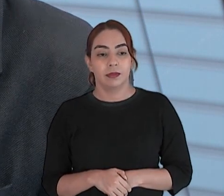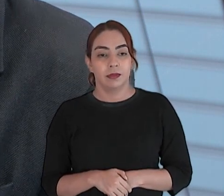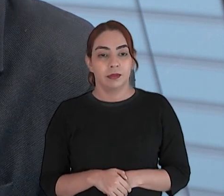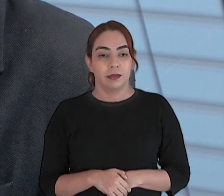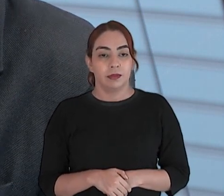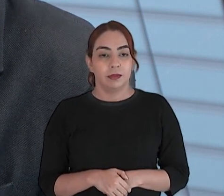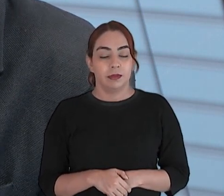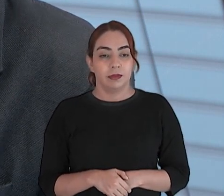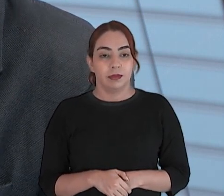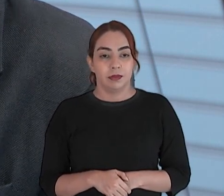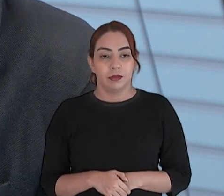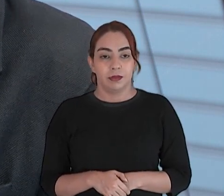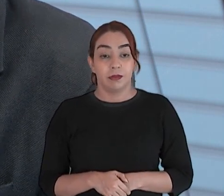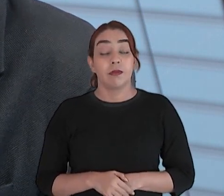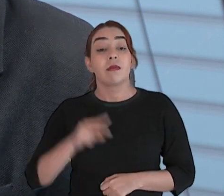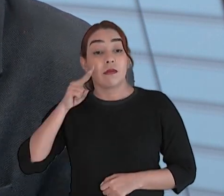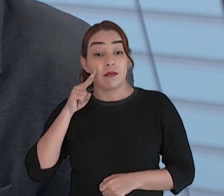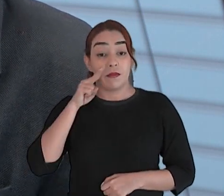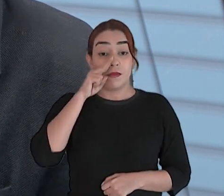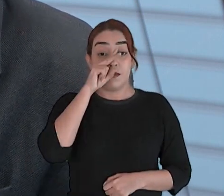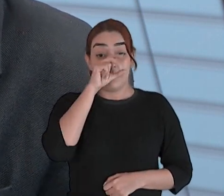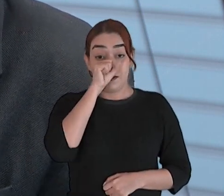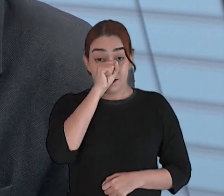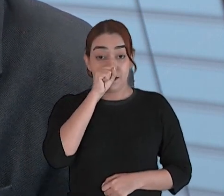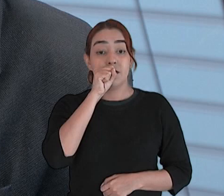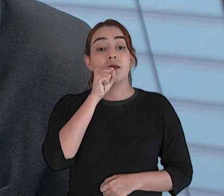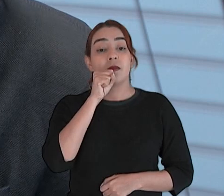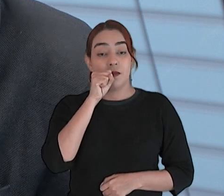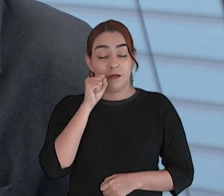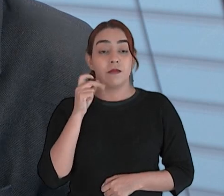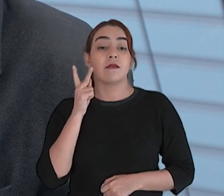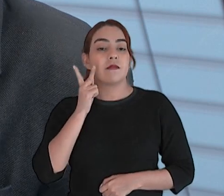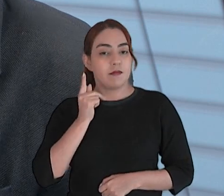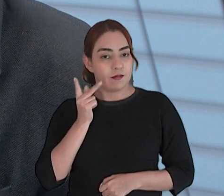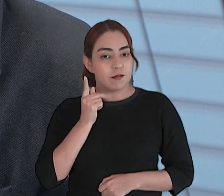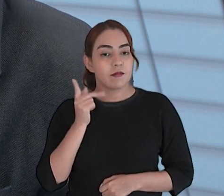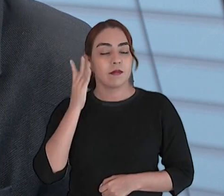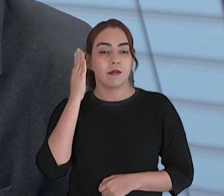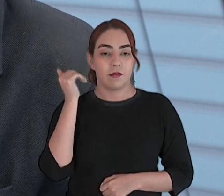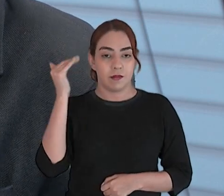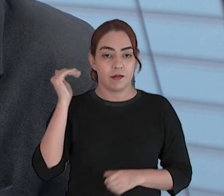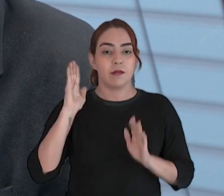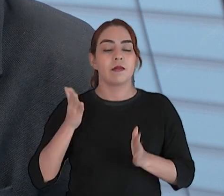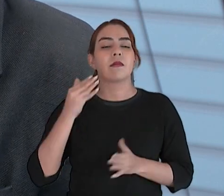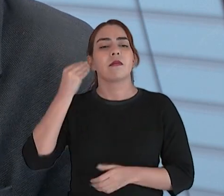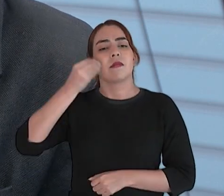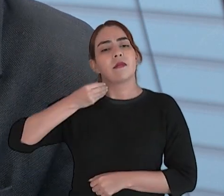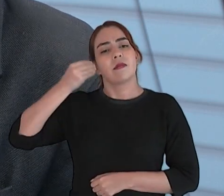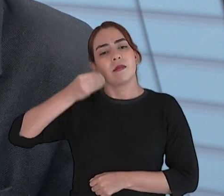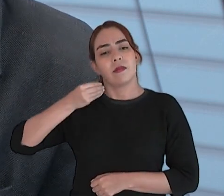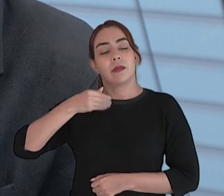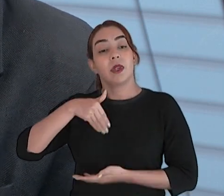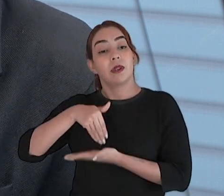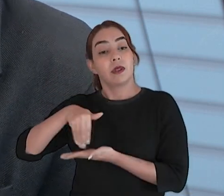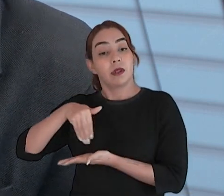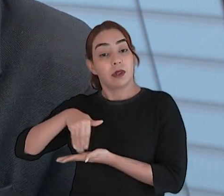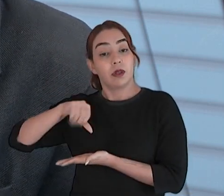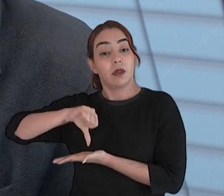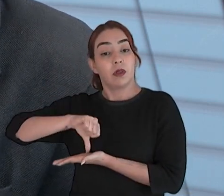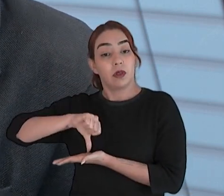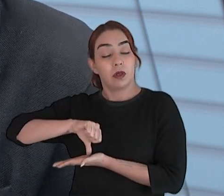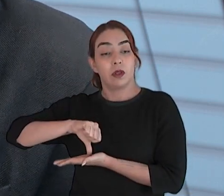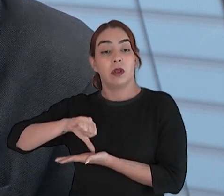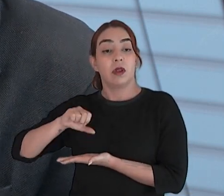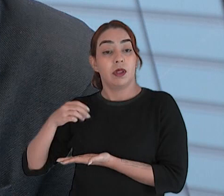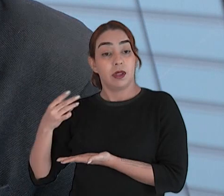tem atuação direta muito fortemente em Fortaleza, já falei, já foi, inclusive, tem experiência como secretário da Regional 3 em